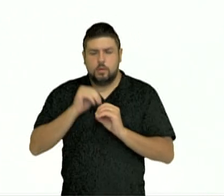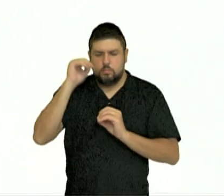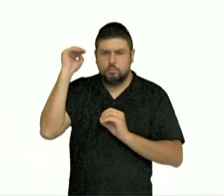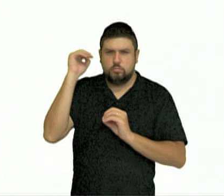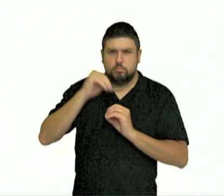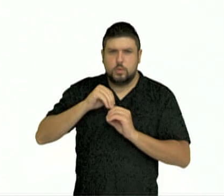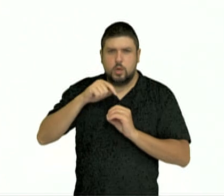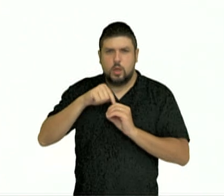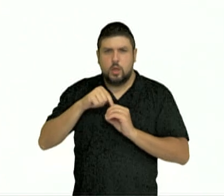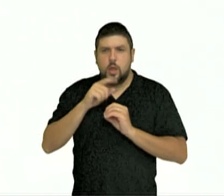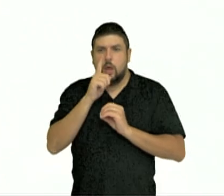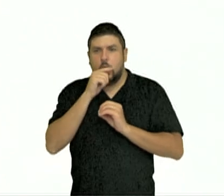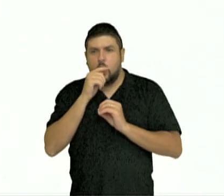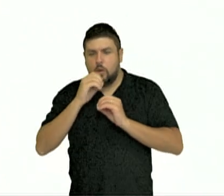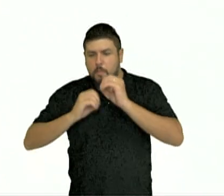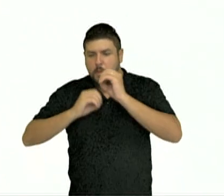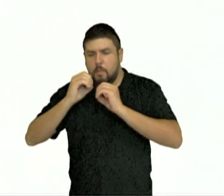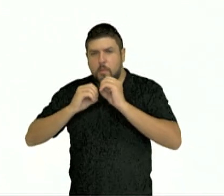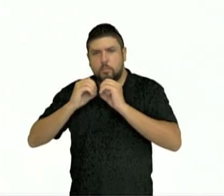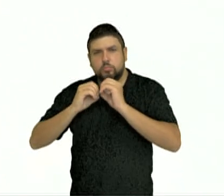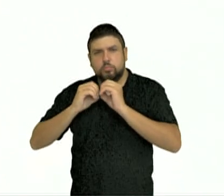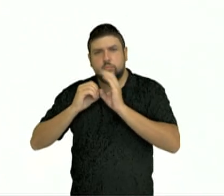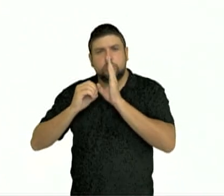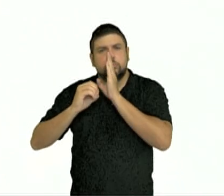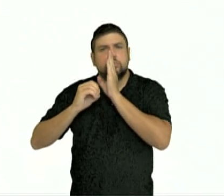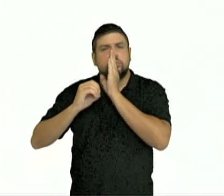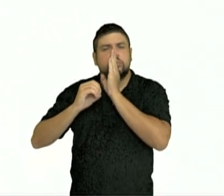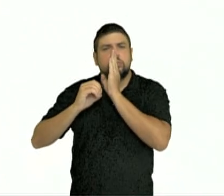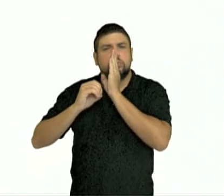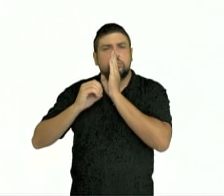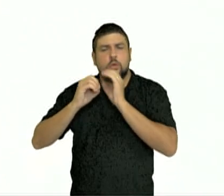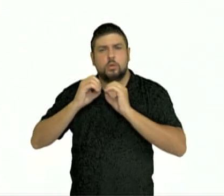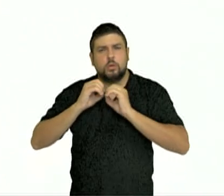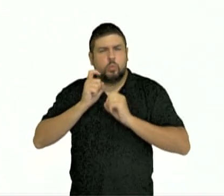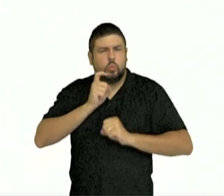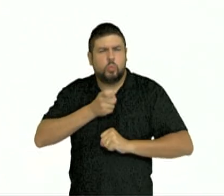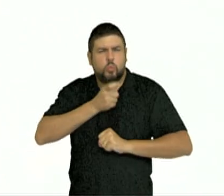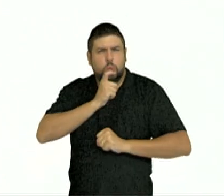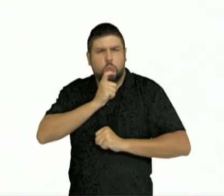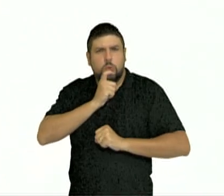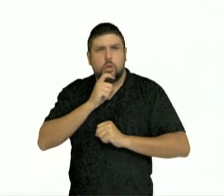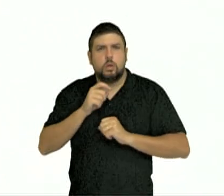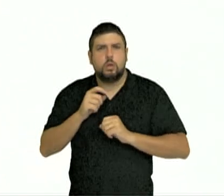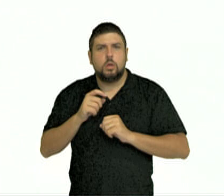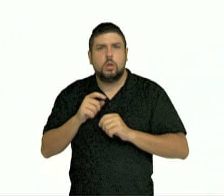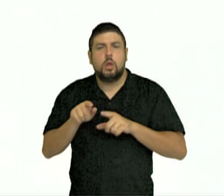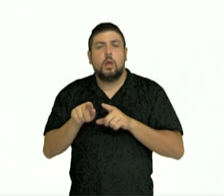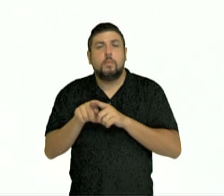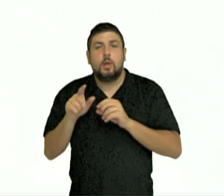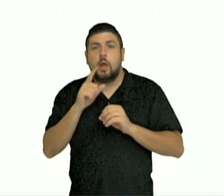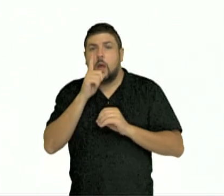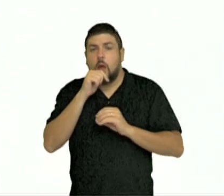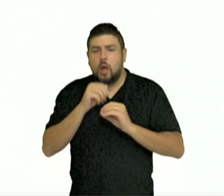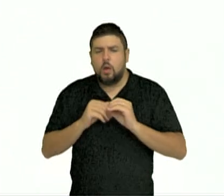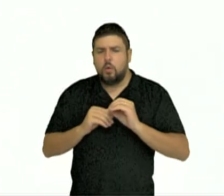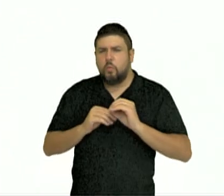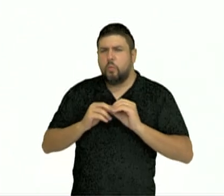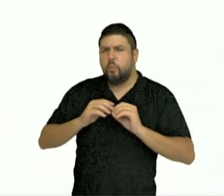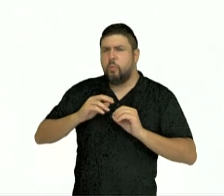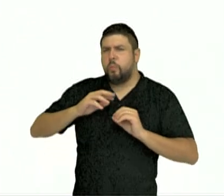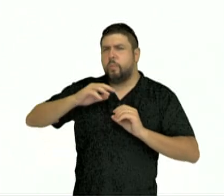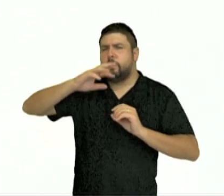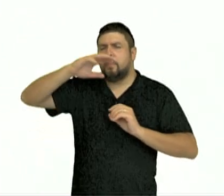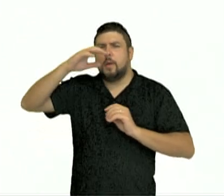das moléculas não apresentariam nenhum movimento, que seria o zero absoluto, e o ponto de fusão da água em 273